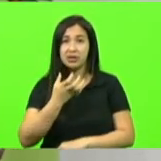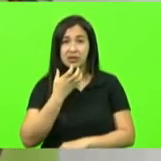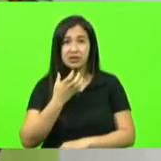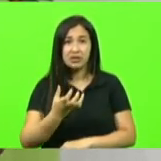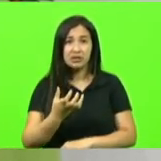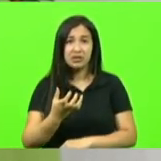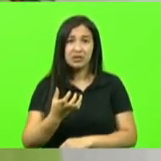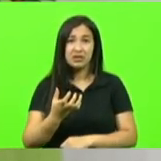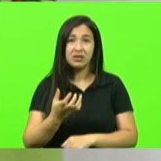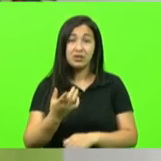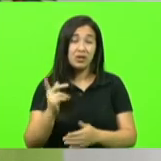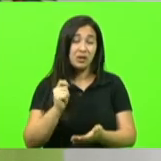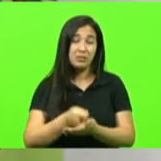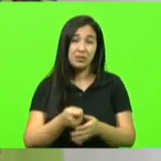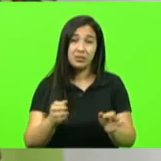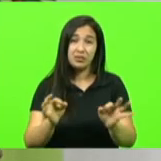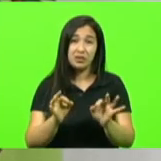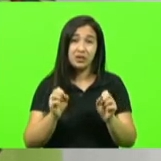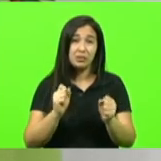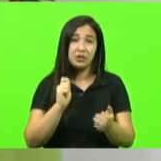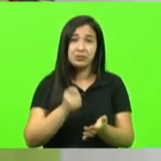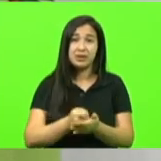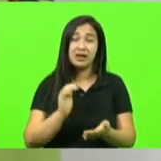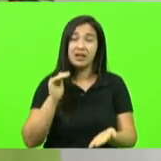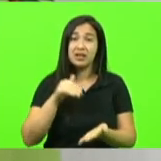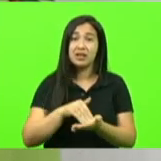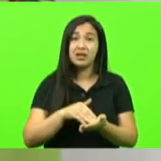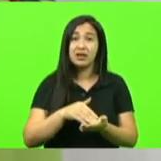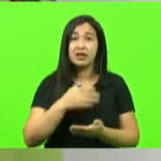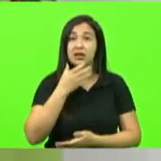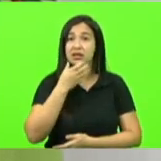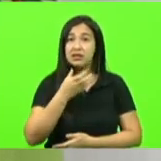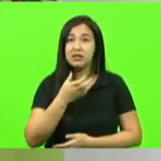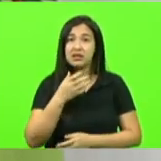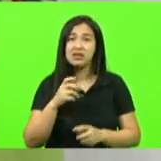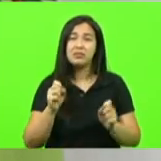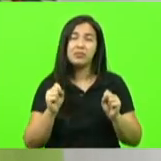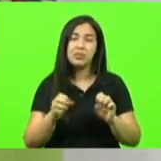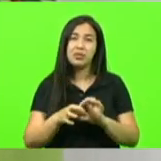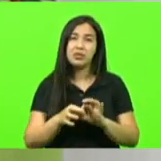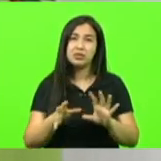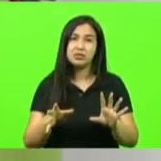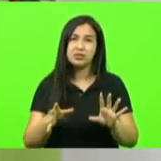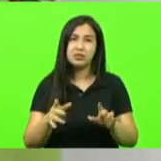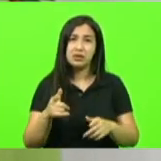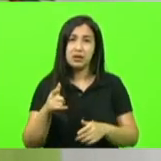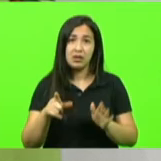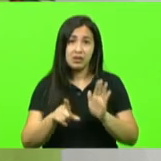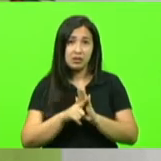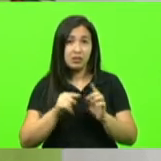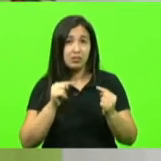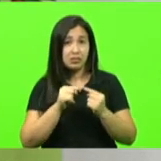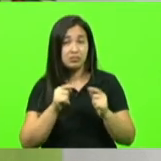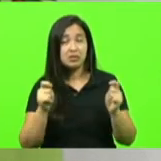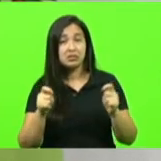porque eu posso pagar até dezembro é legal mas é imoral não dê a palavra para o homem